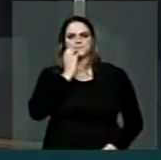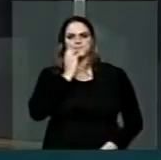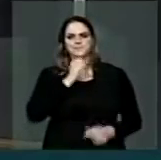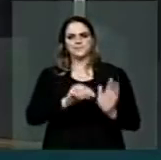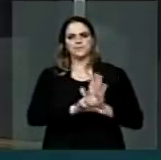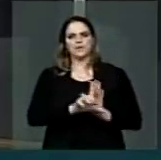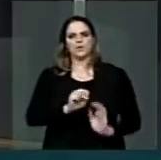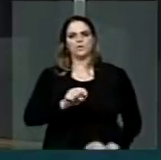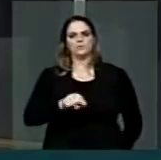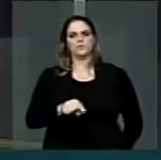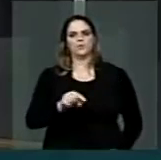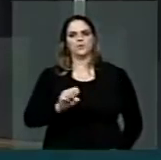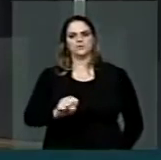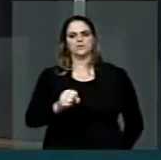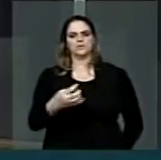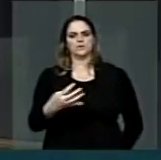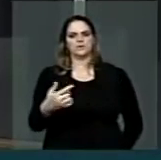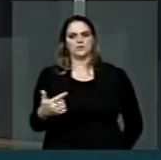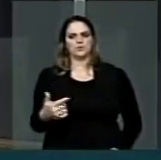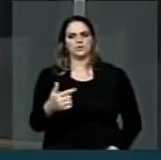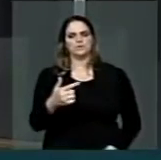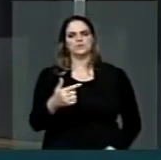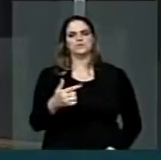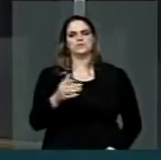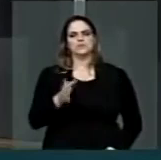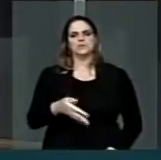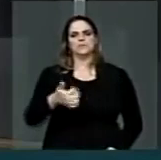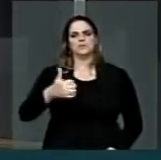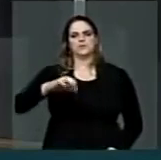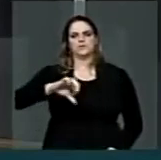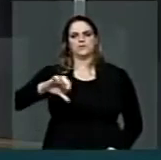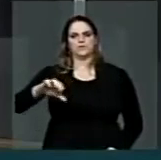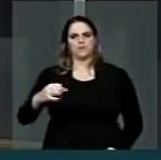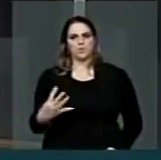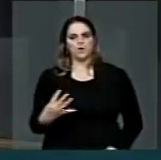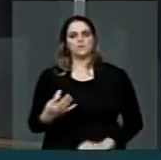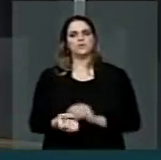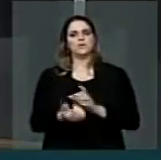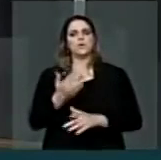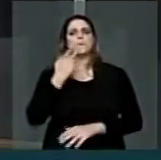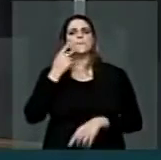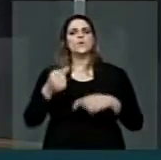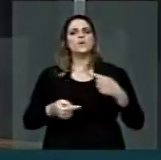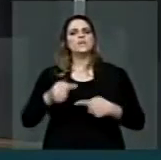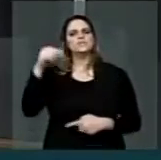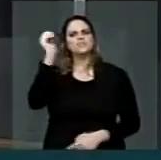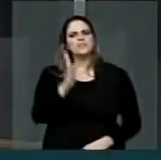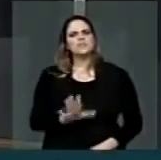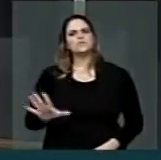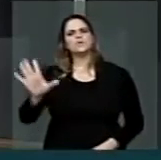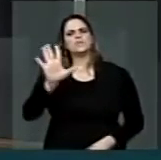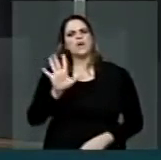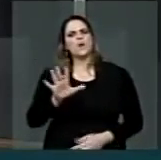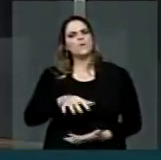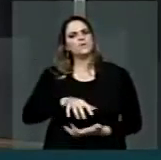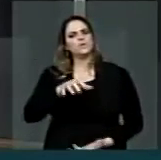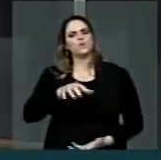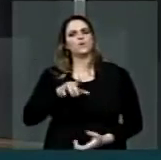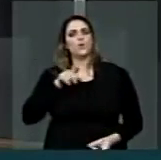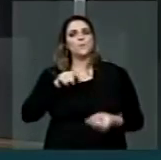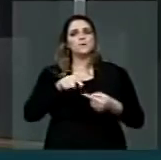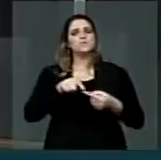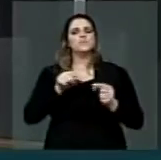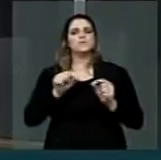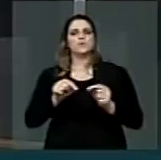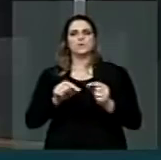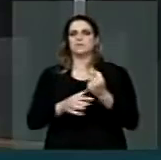.842, de 4 de janeiro de 1994, foi criada a Política Nacional do Idoso, que teve como objetivo assegurar